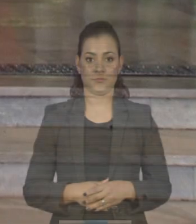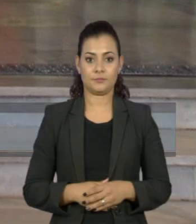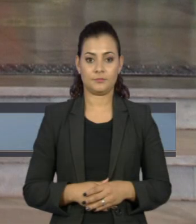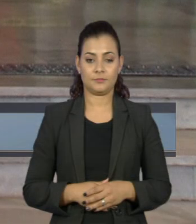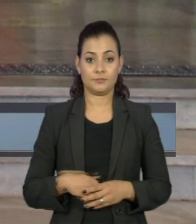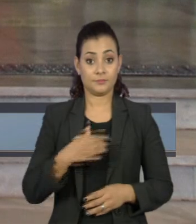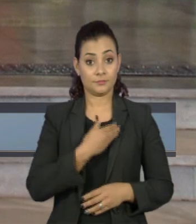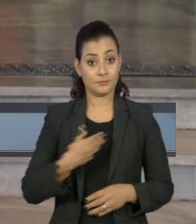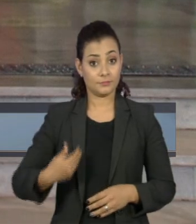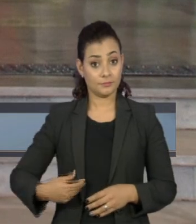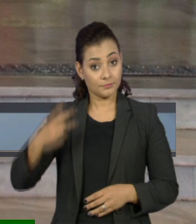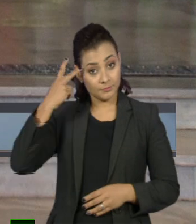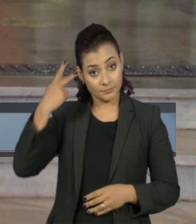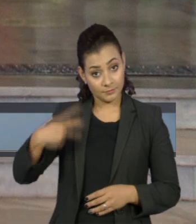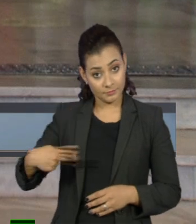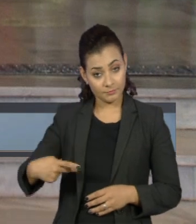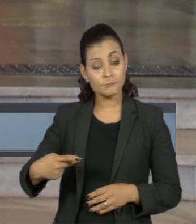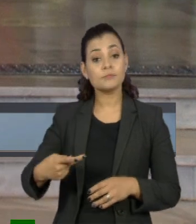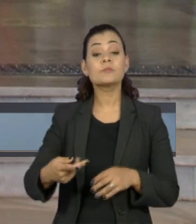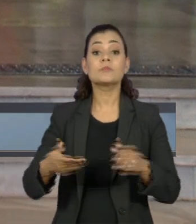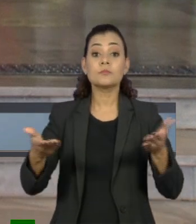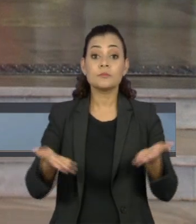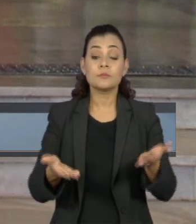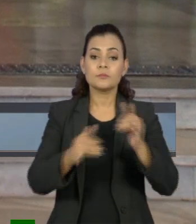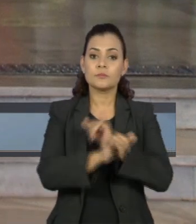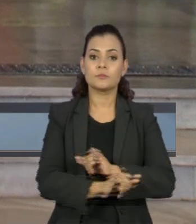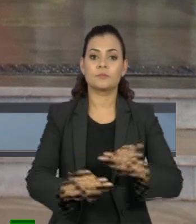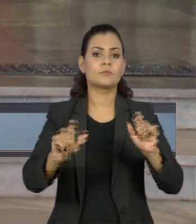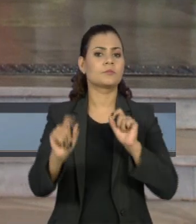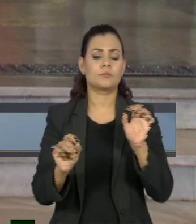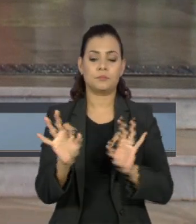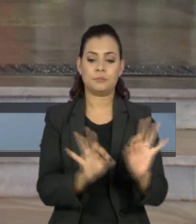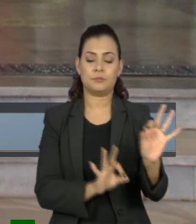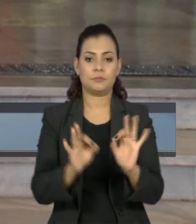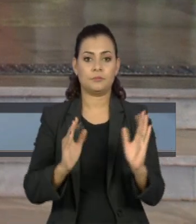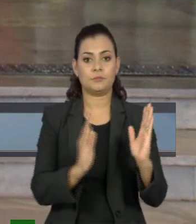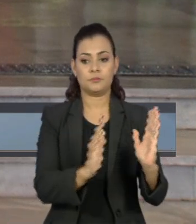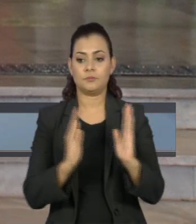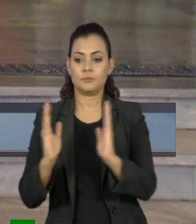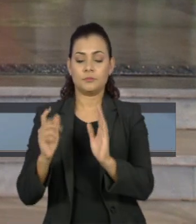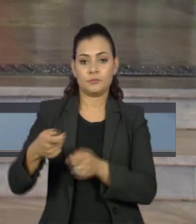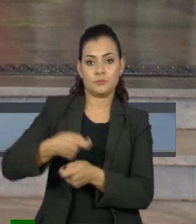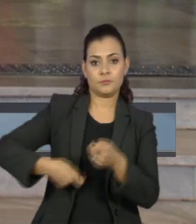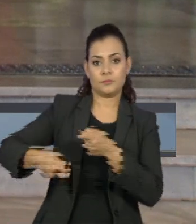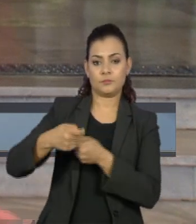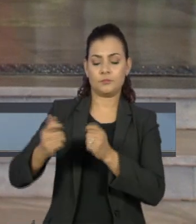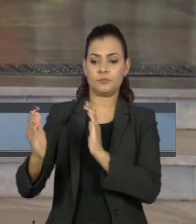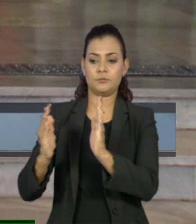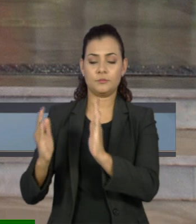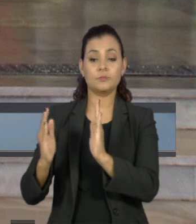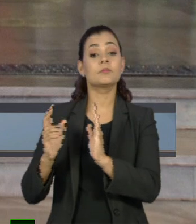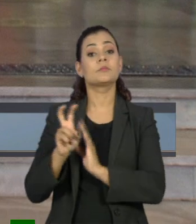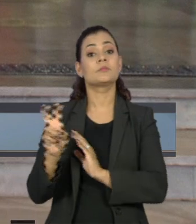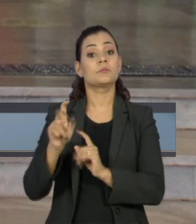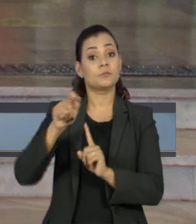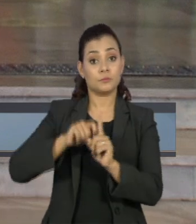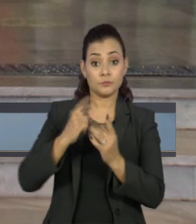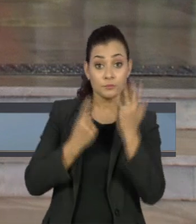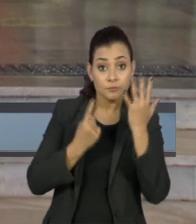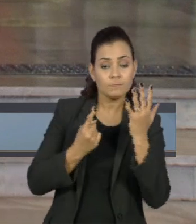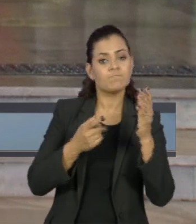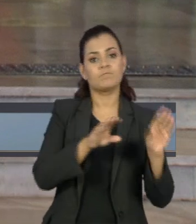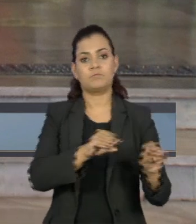O governo de São Paulo antecipou para hoje a reclassificação do plano de reabertura econômica que estava prevista para 5 de fevereiro